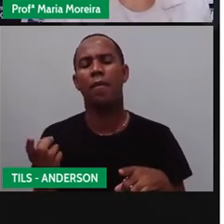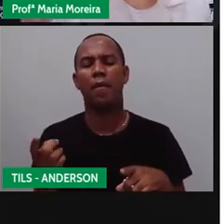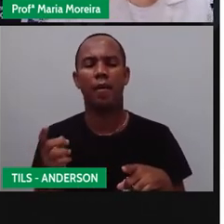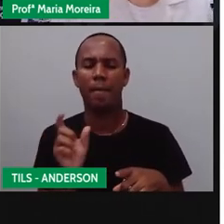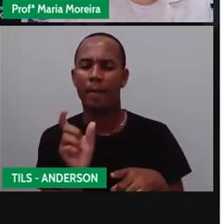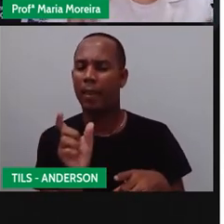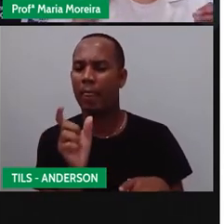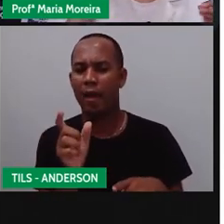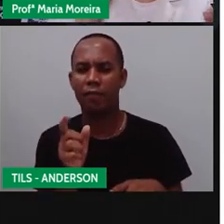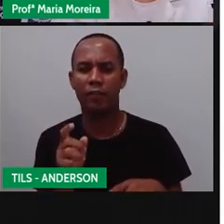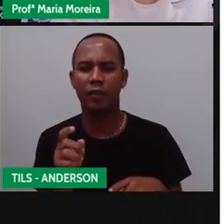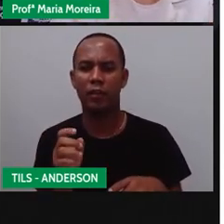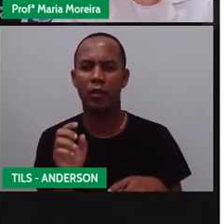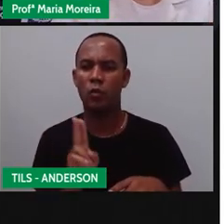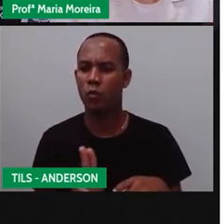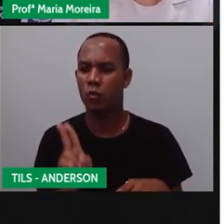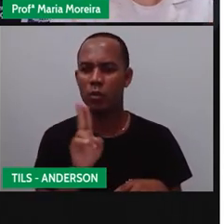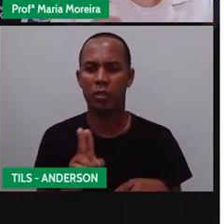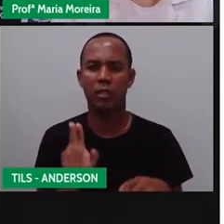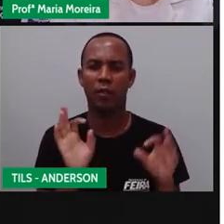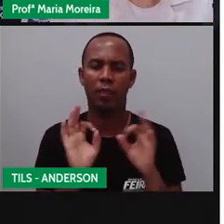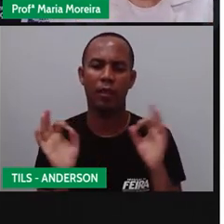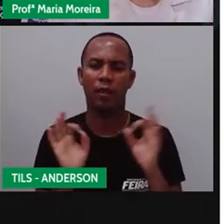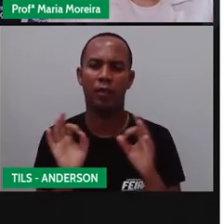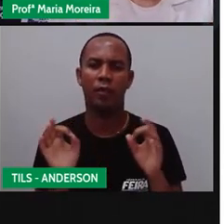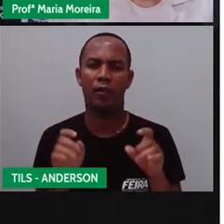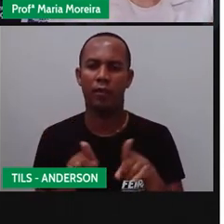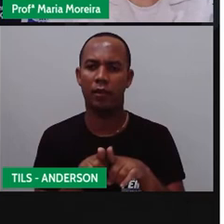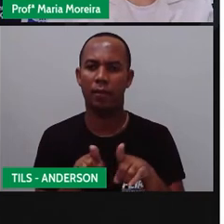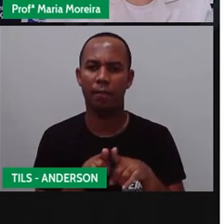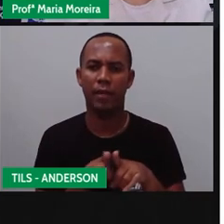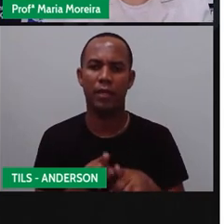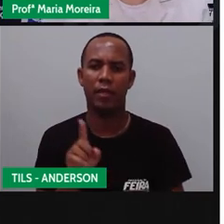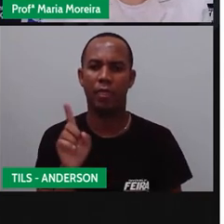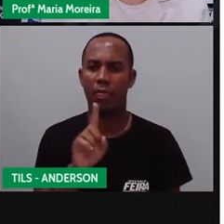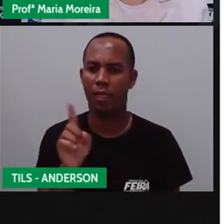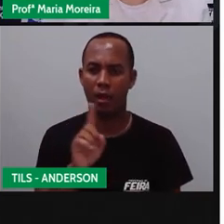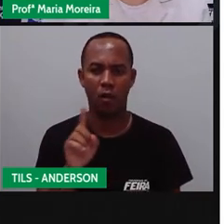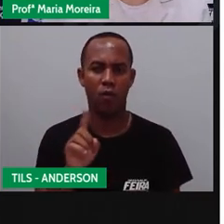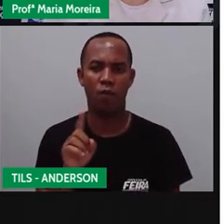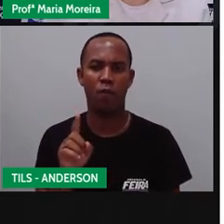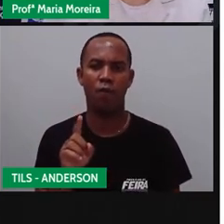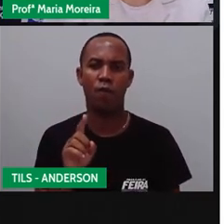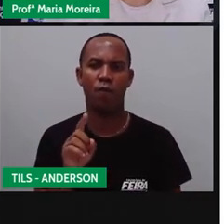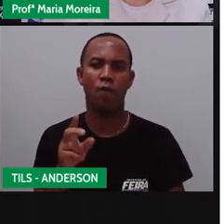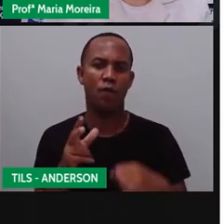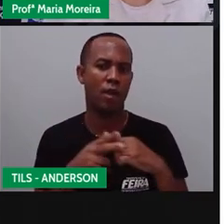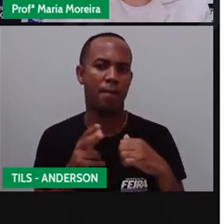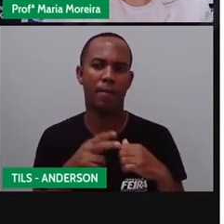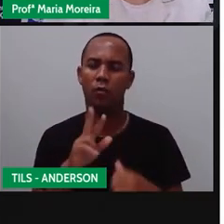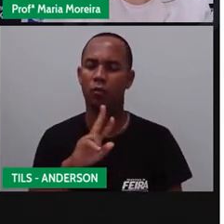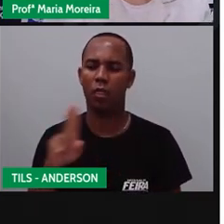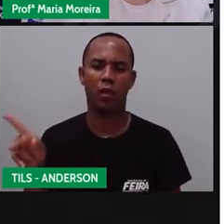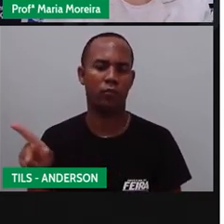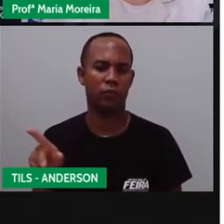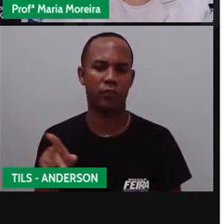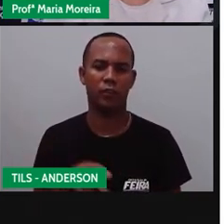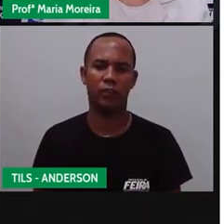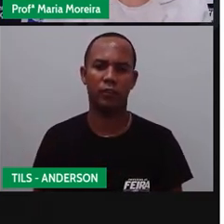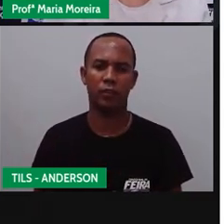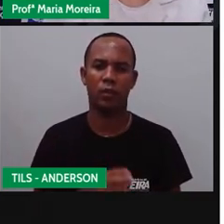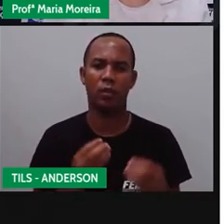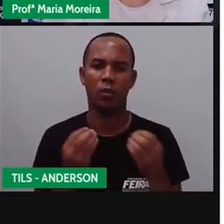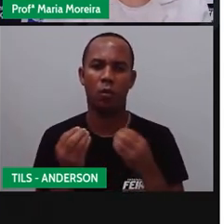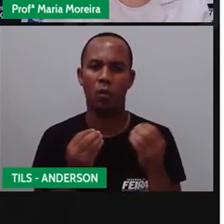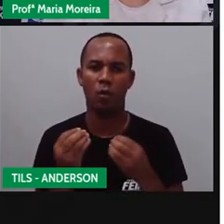Mas Próssera não disse que a voz, que falar é uma comunicação verbal? Pois é, mas